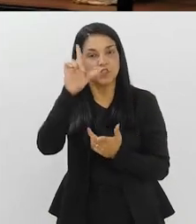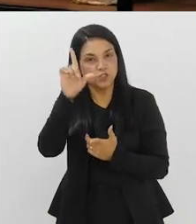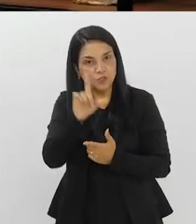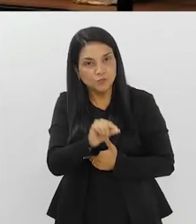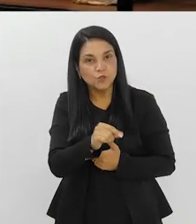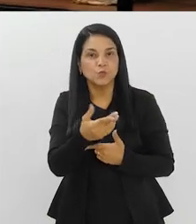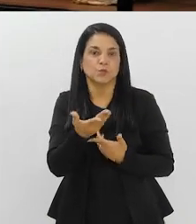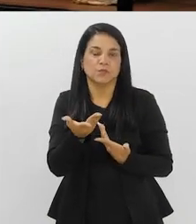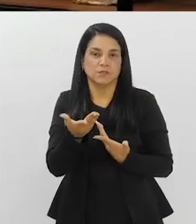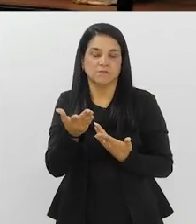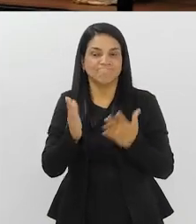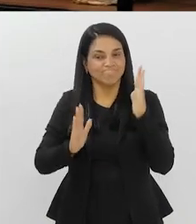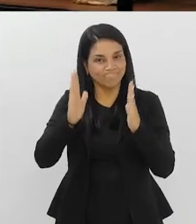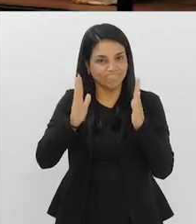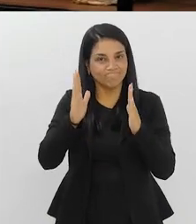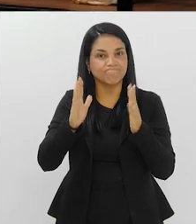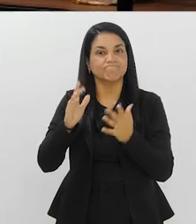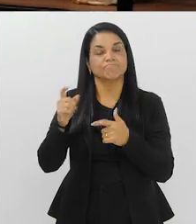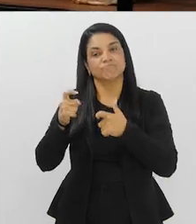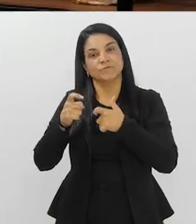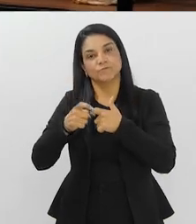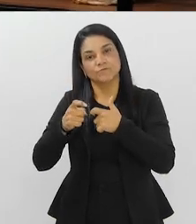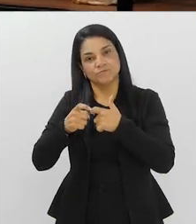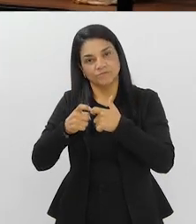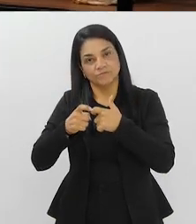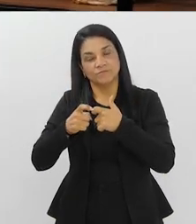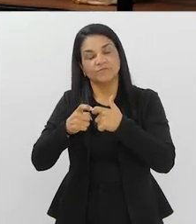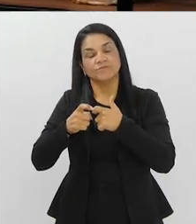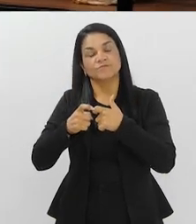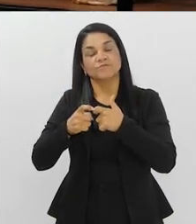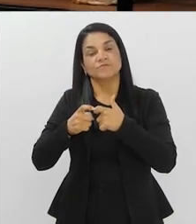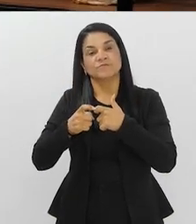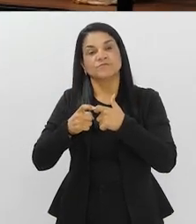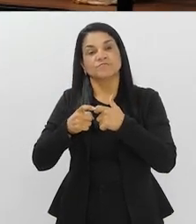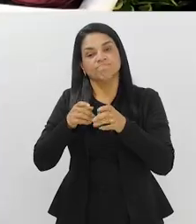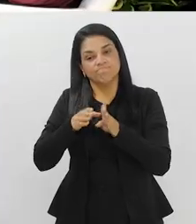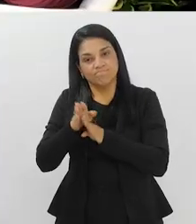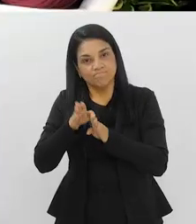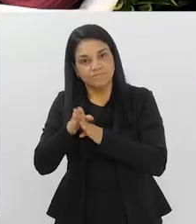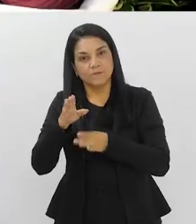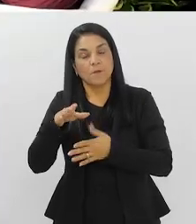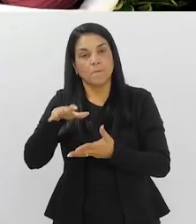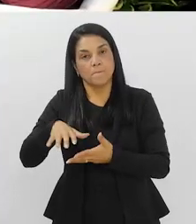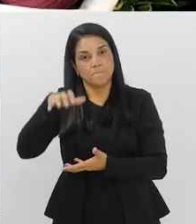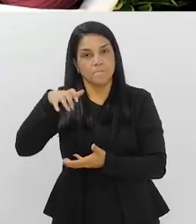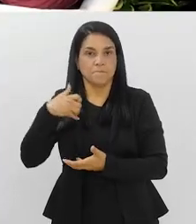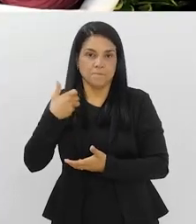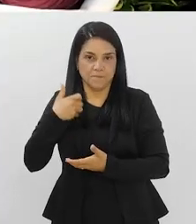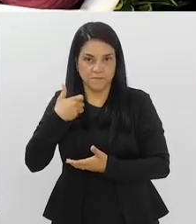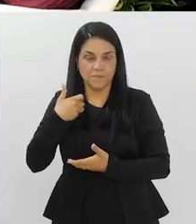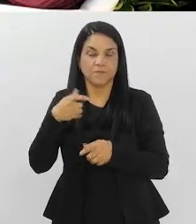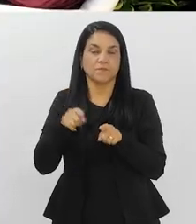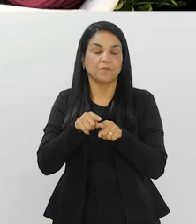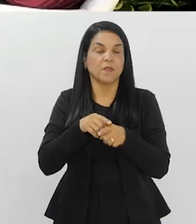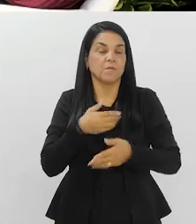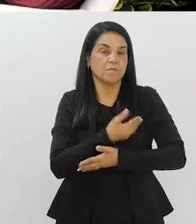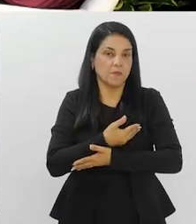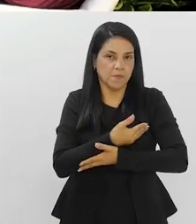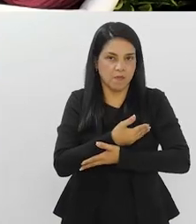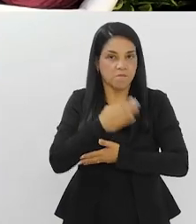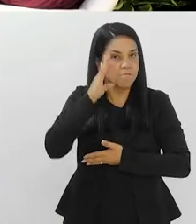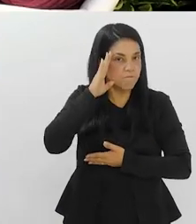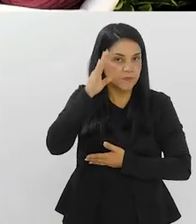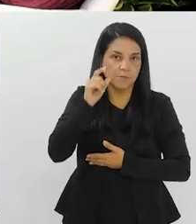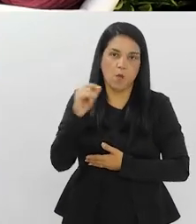nessas faixas extremas, são as faixas pediátricas, os menores, assim, nascidos e lactens, e a faixa etária dos idosos, né? Então,